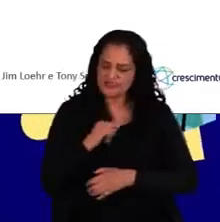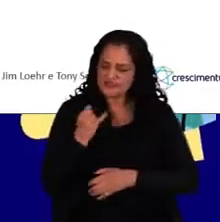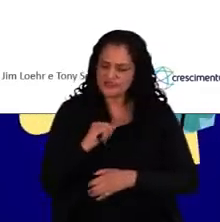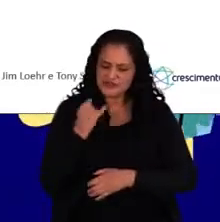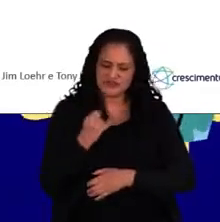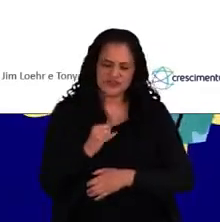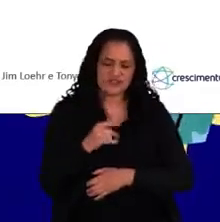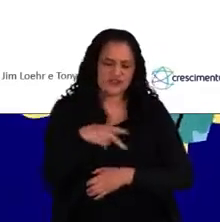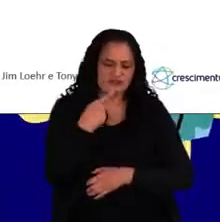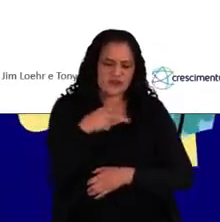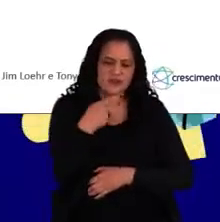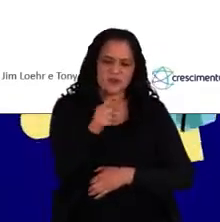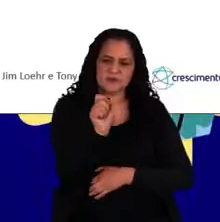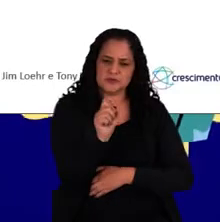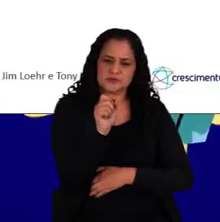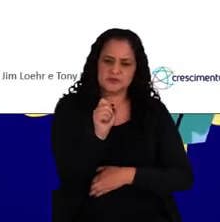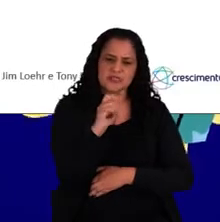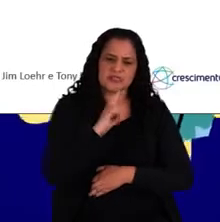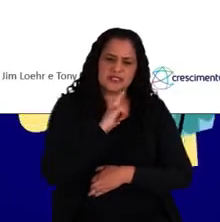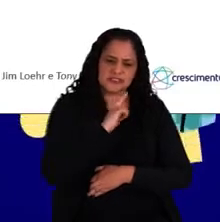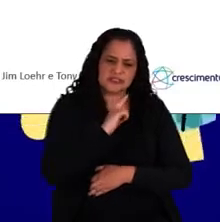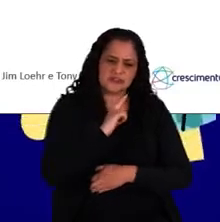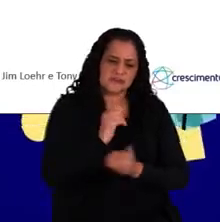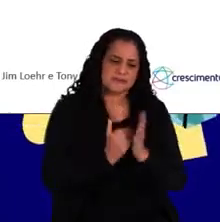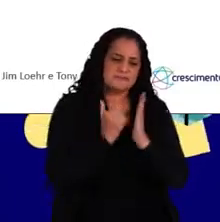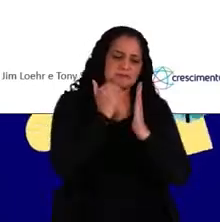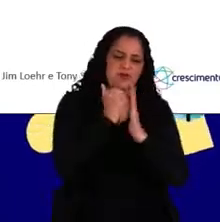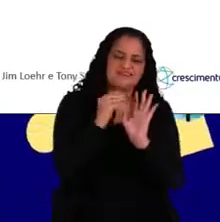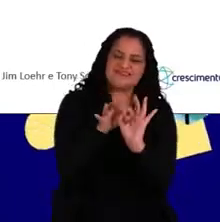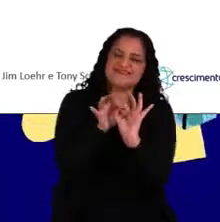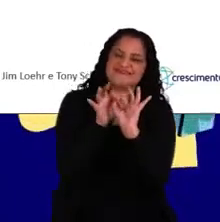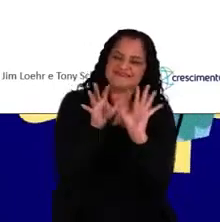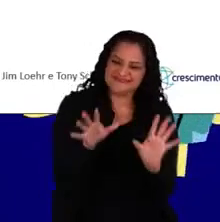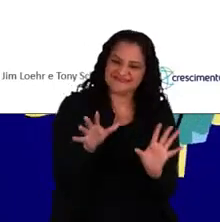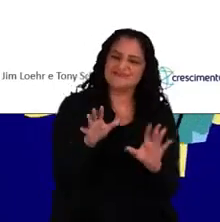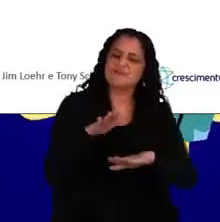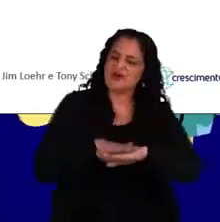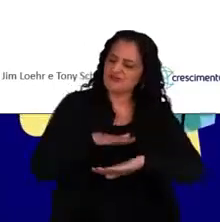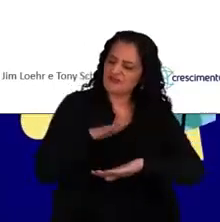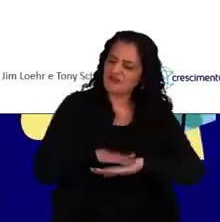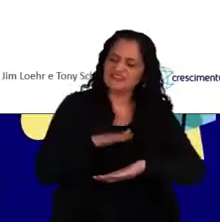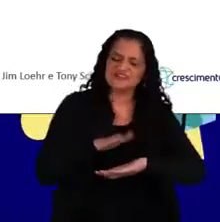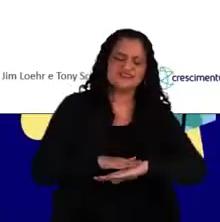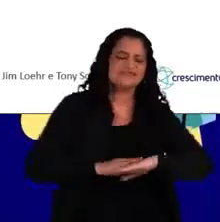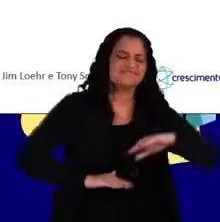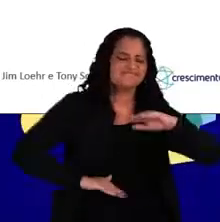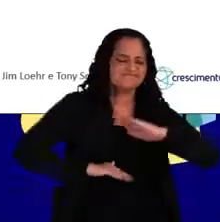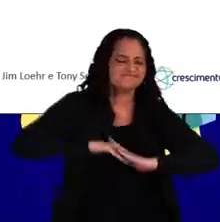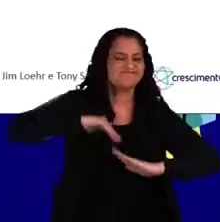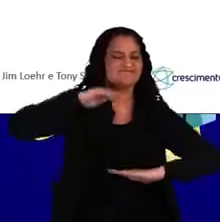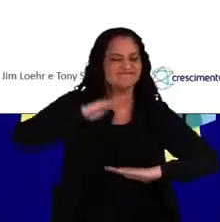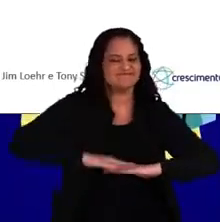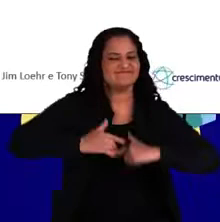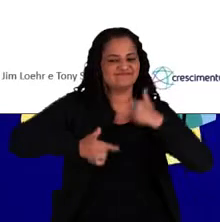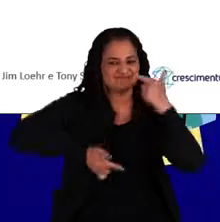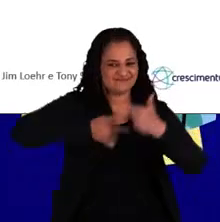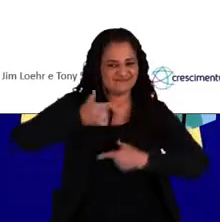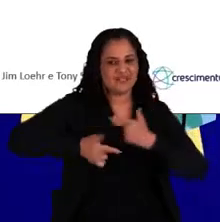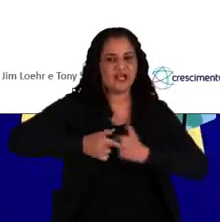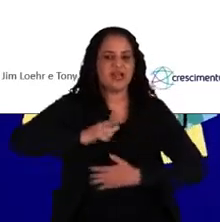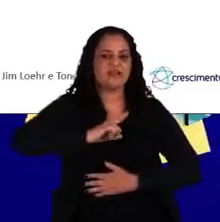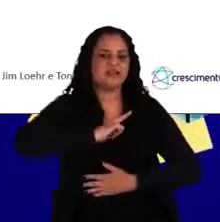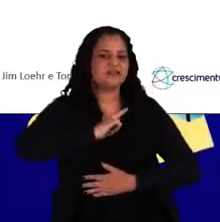energia, estamos falando aqui de termos mais disposição para fazer o que fazemos. E aí